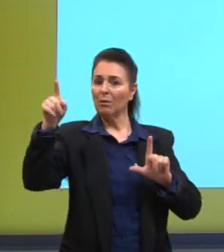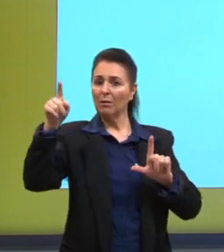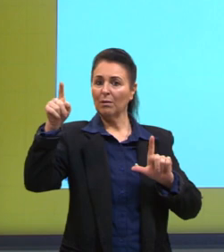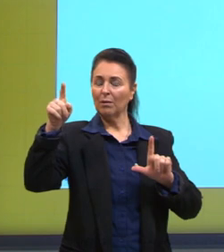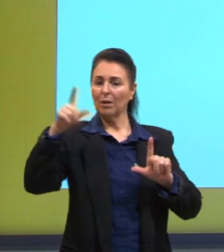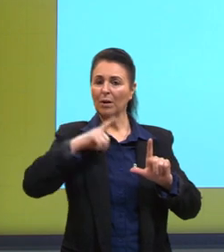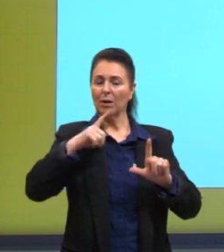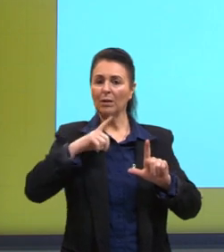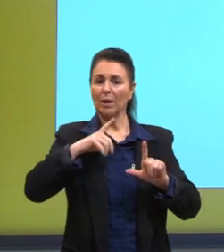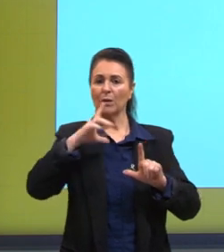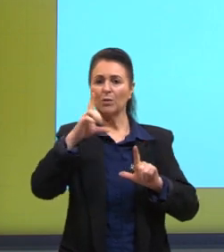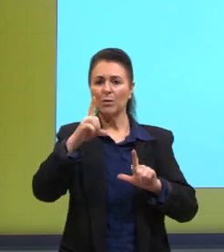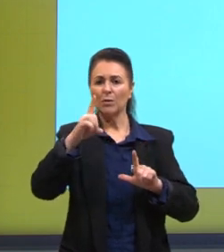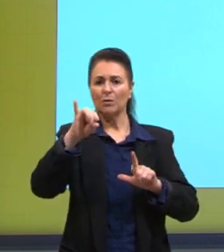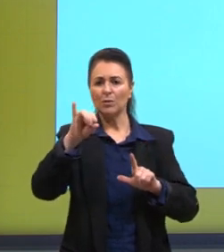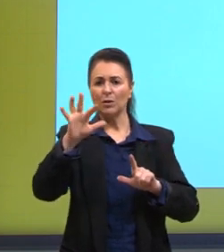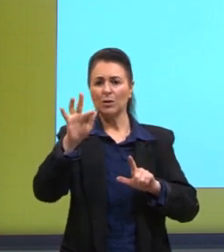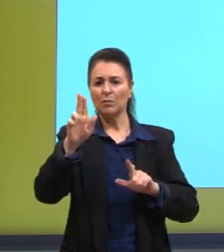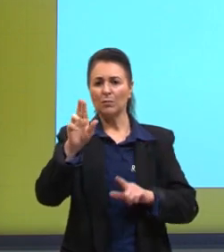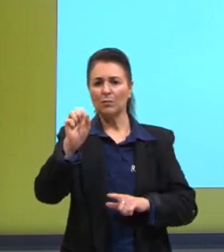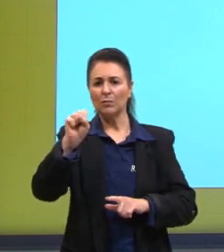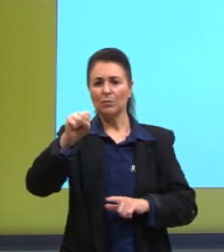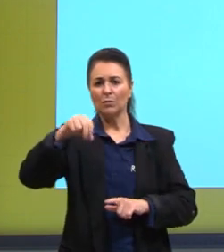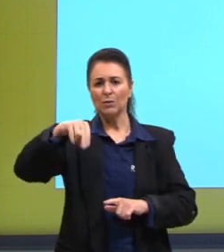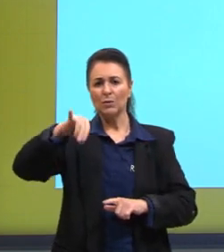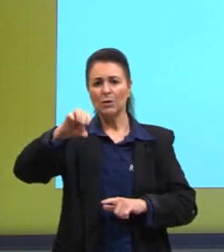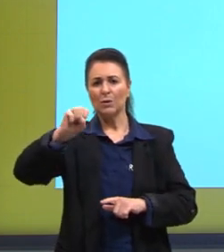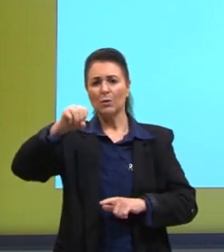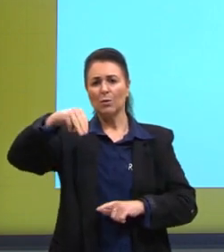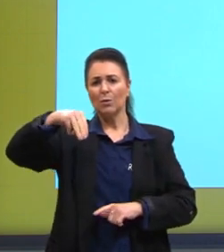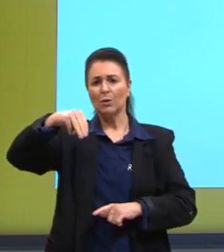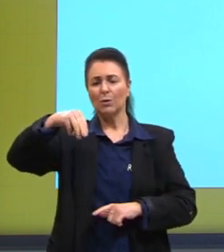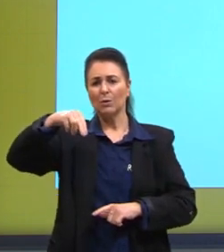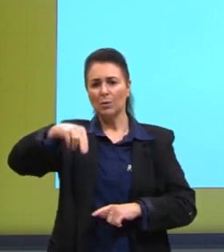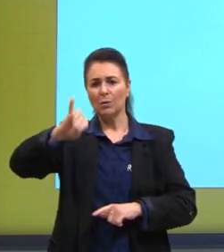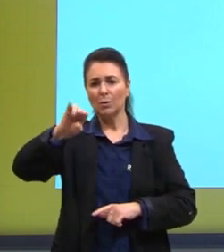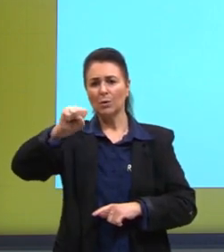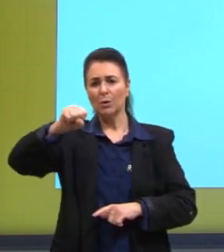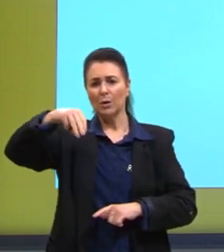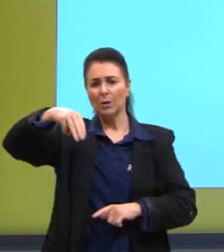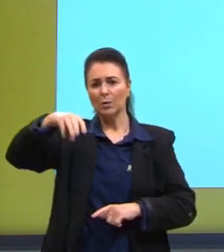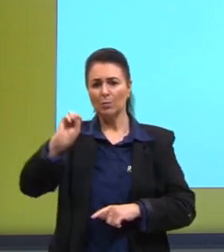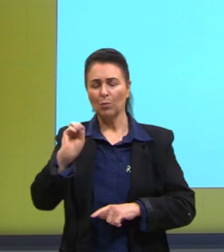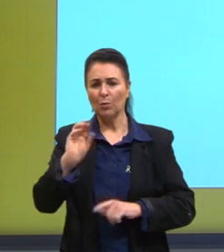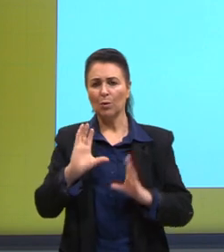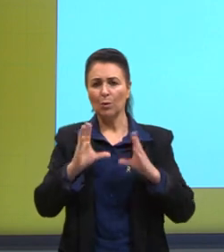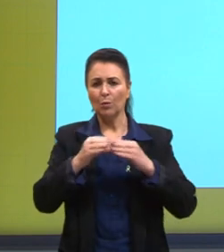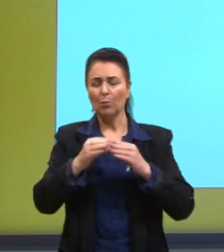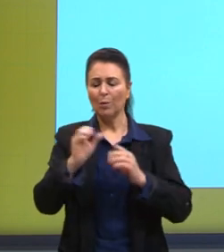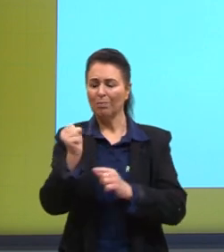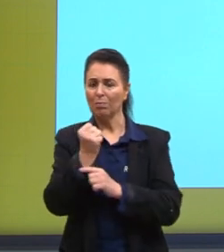difusionismo, que é uma corrente, então, que vai defender